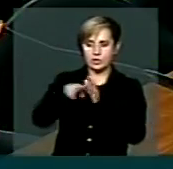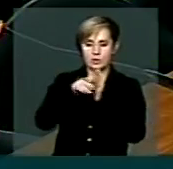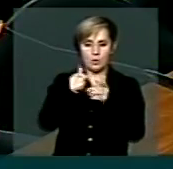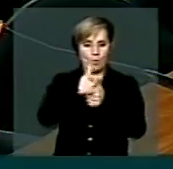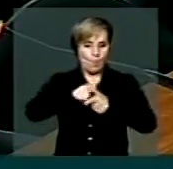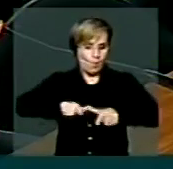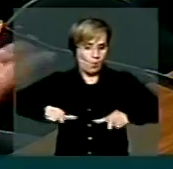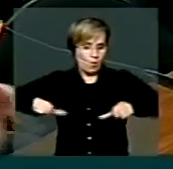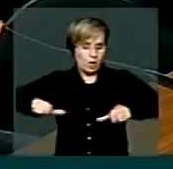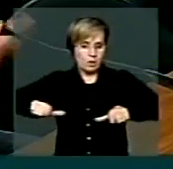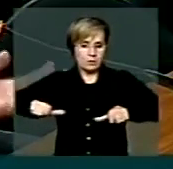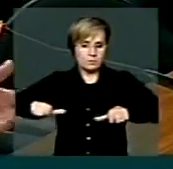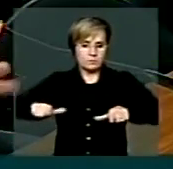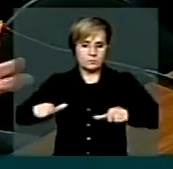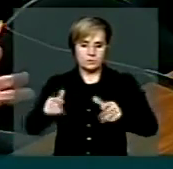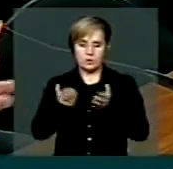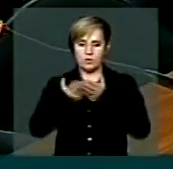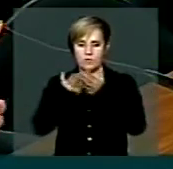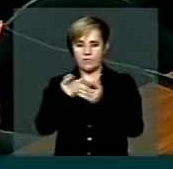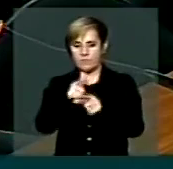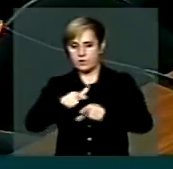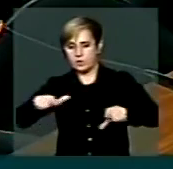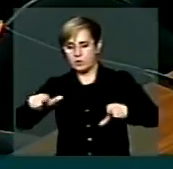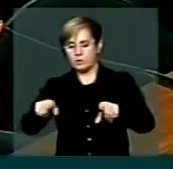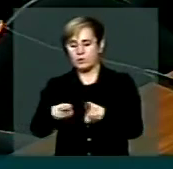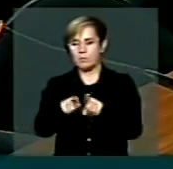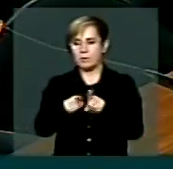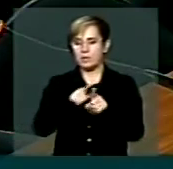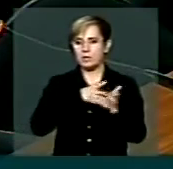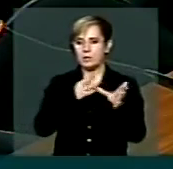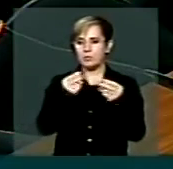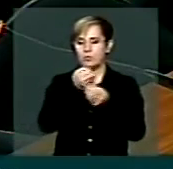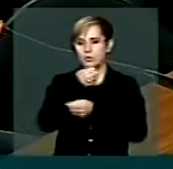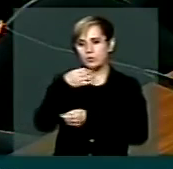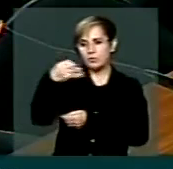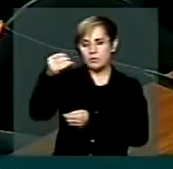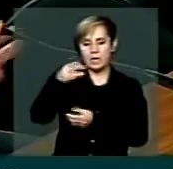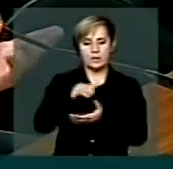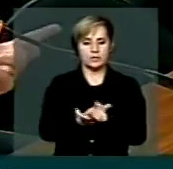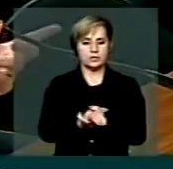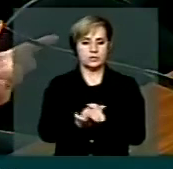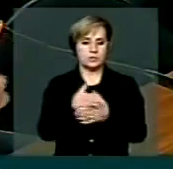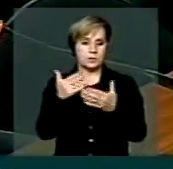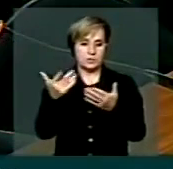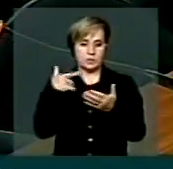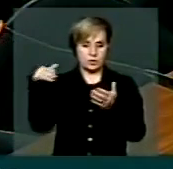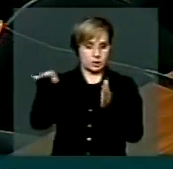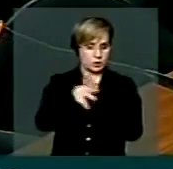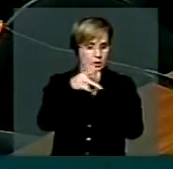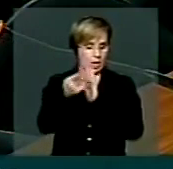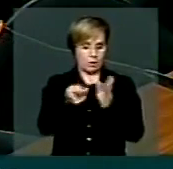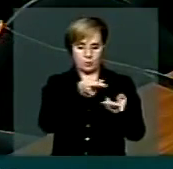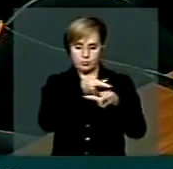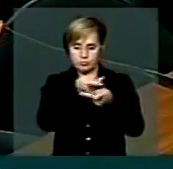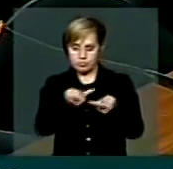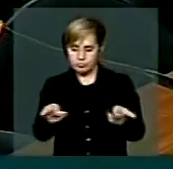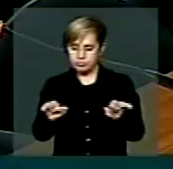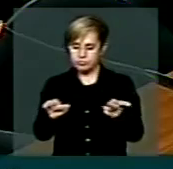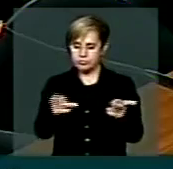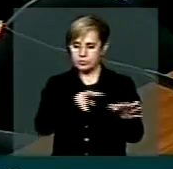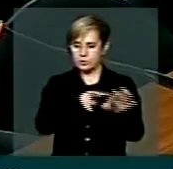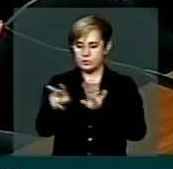E muitos fizeram viagens, e amigos meus, inclusive, e espanhóis. E eles estiveram aqui essa semana, conversando comigo,